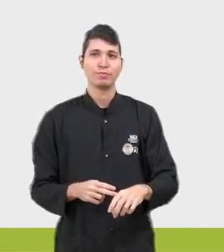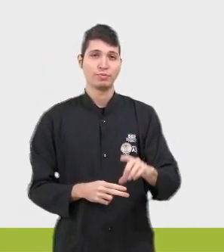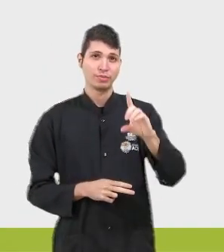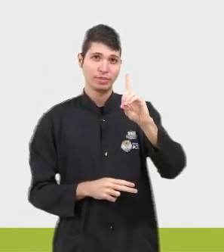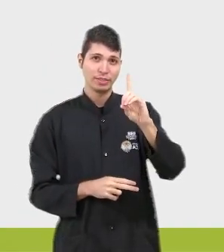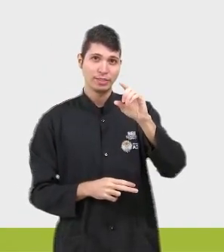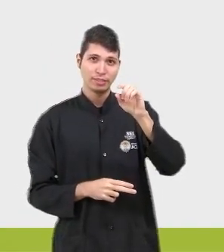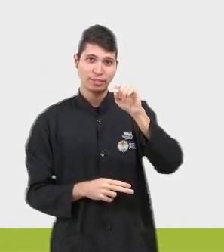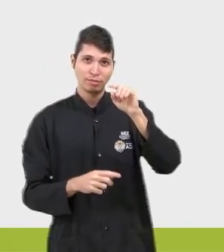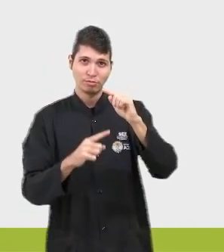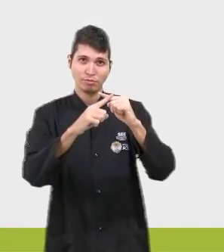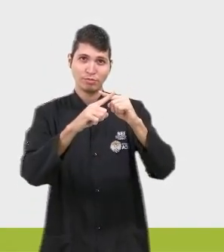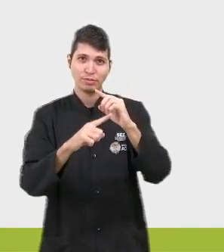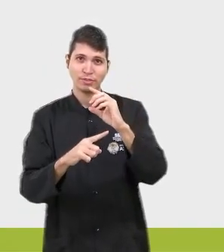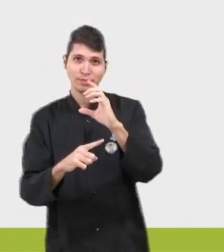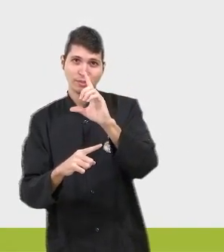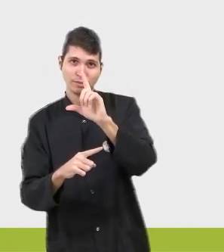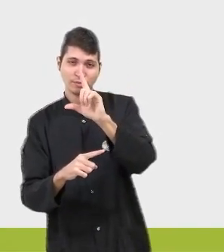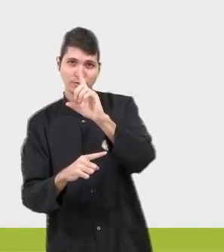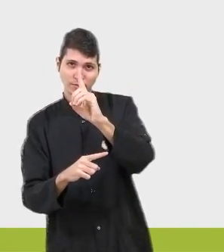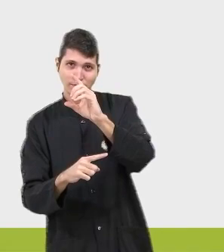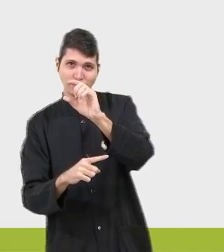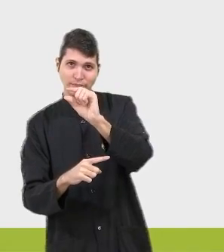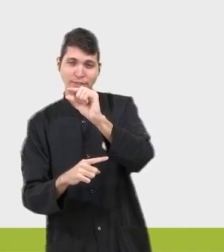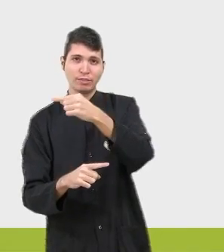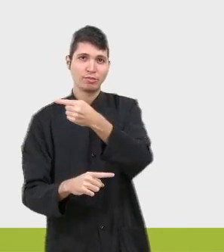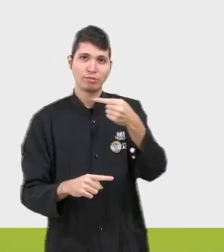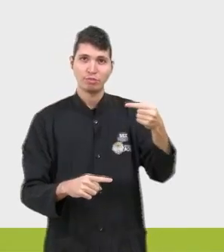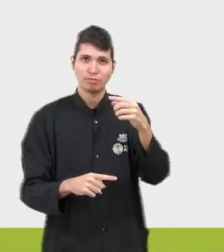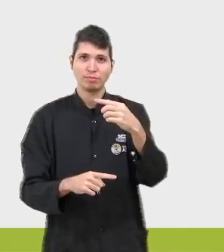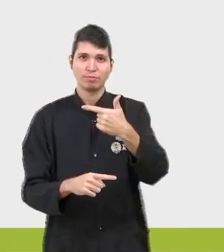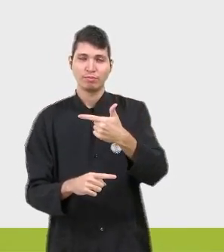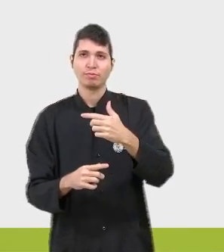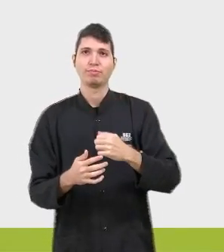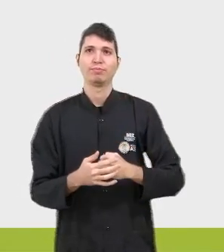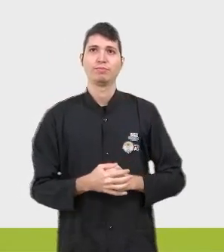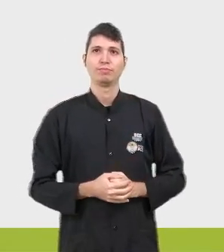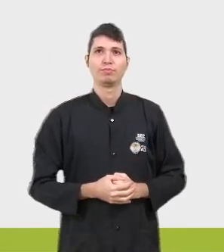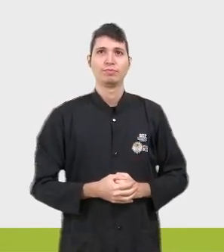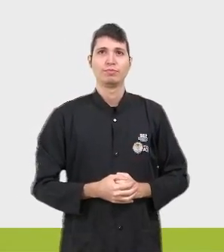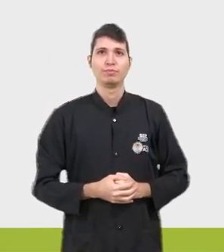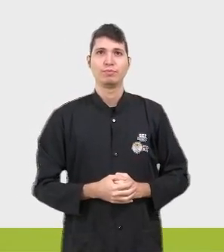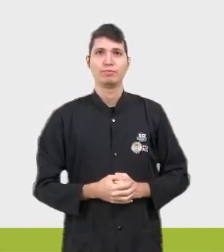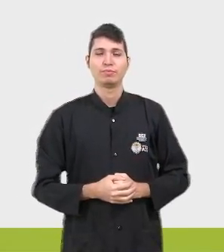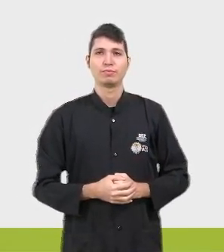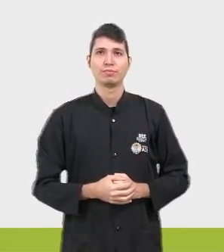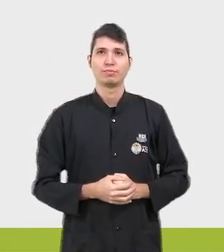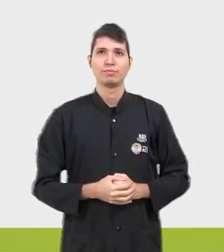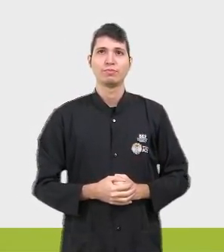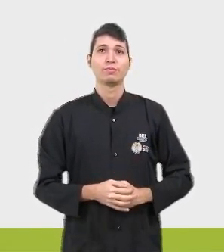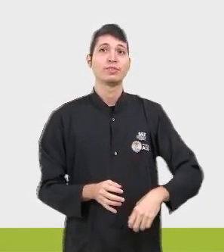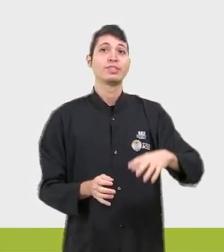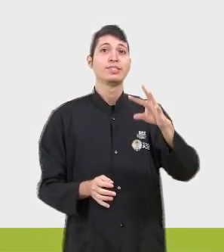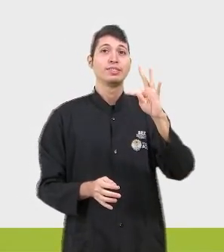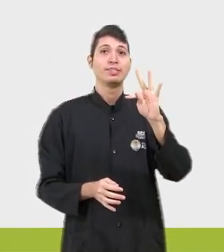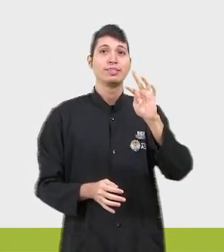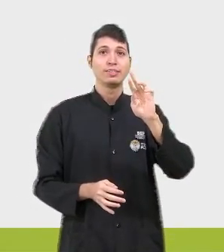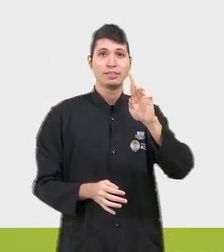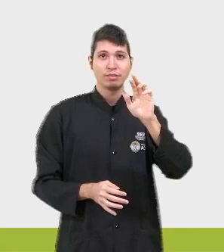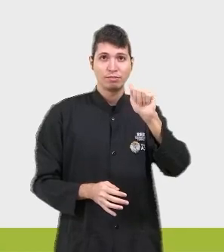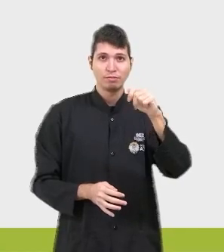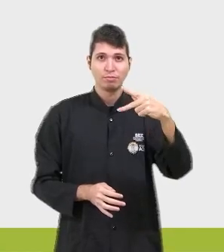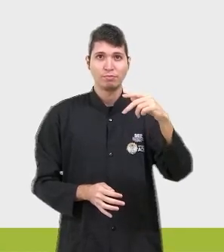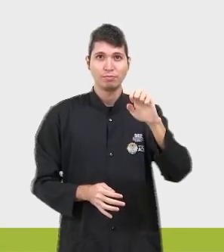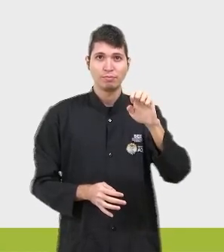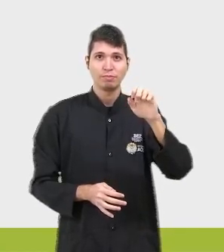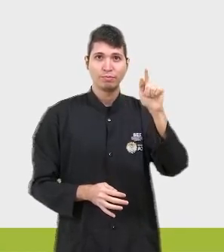E assim a gente consegue dar sequência. Próxima, e não menos importante, a gente tem a ideia do trapézio. Professor, o que é um trapézio? Neste caso